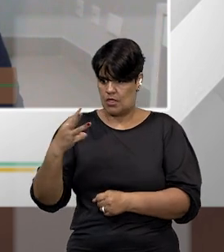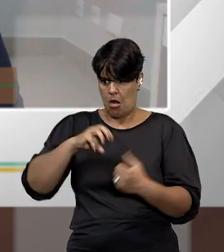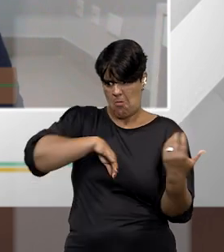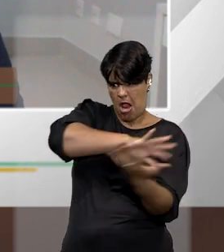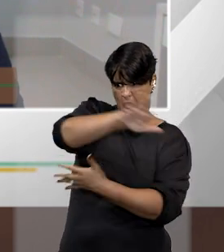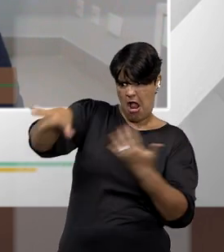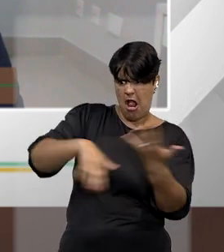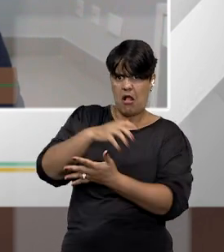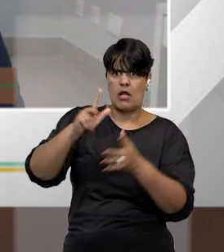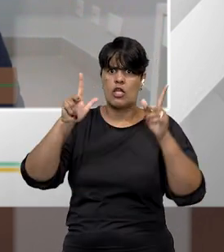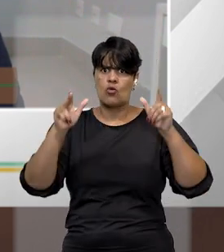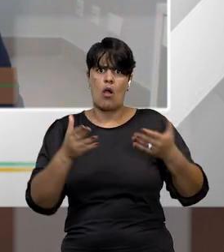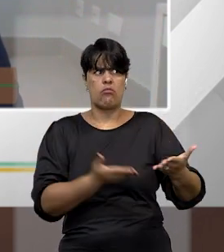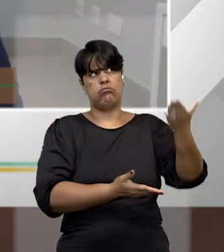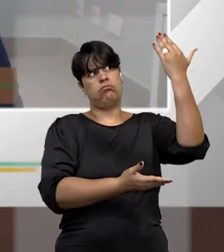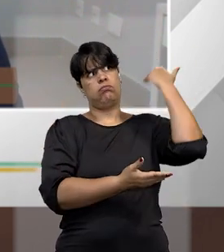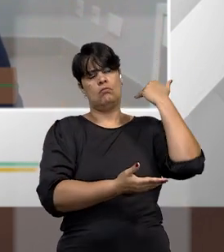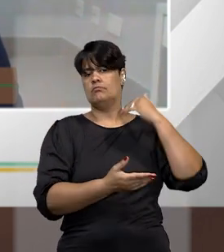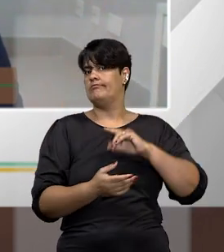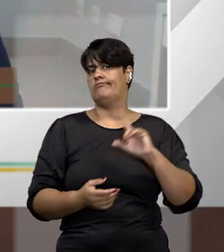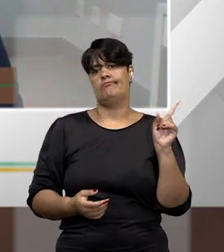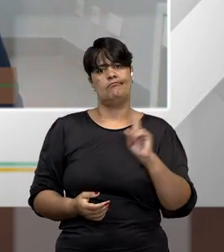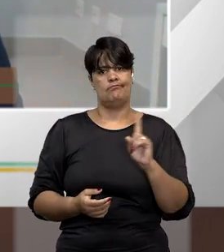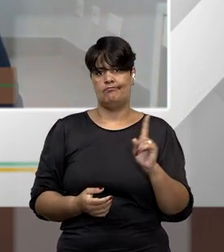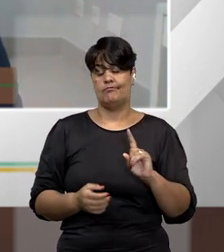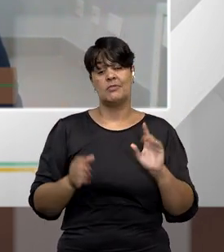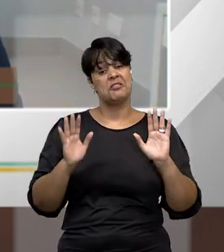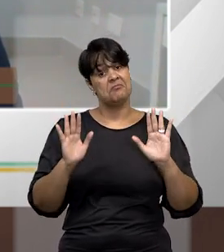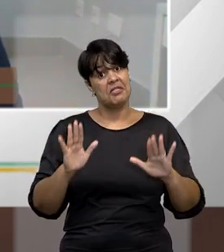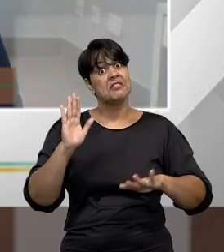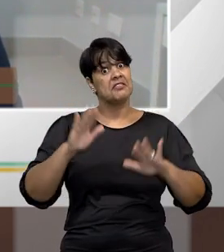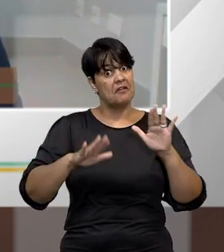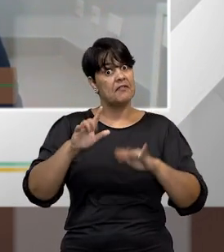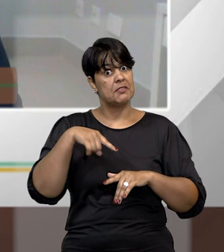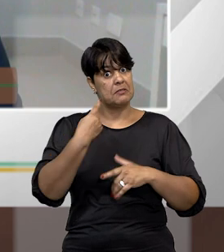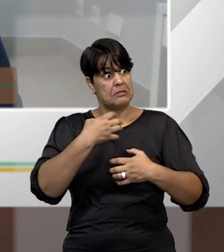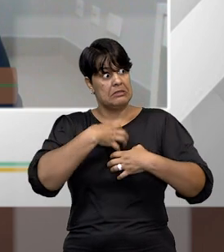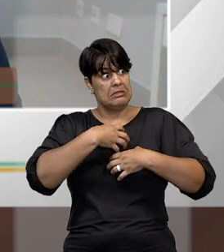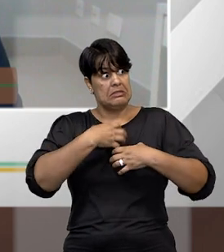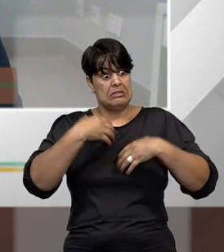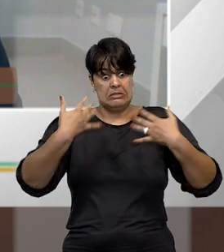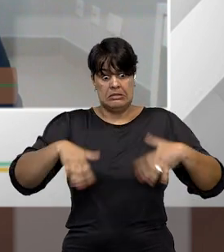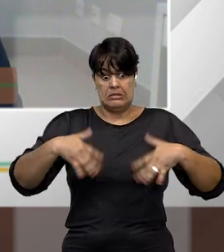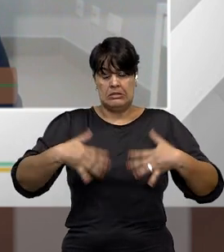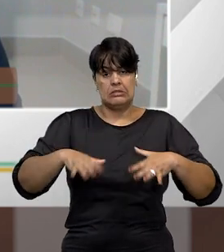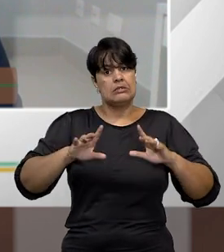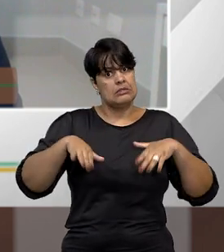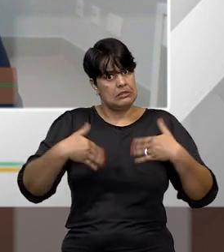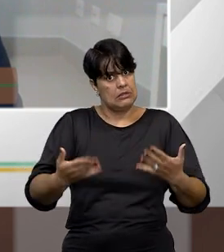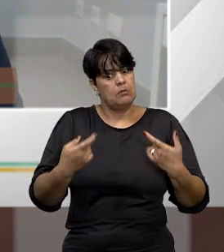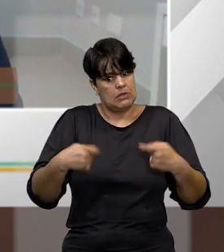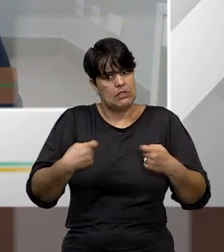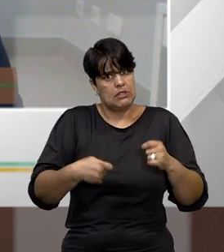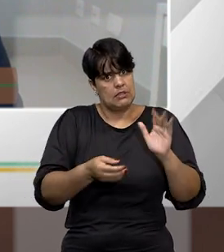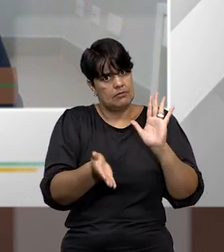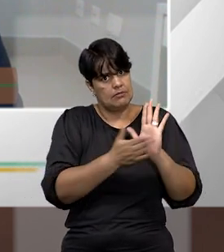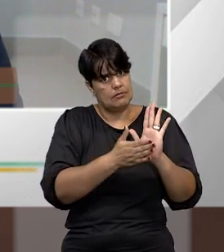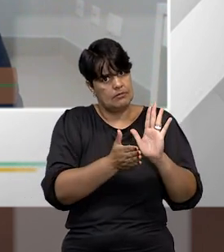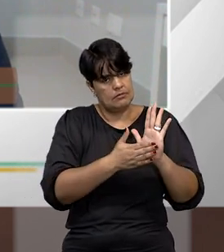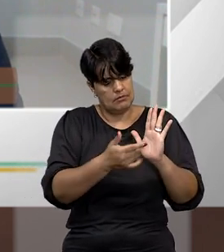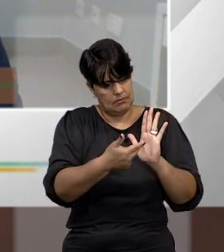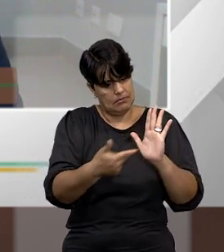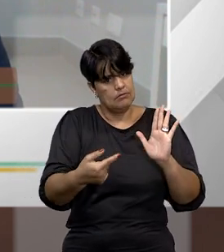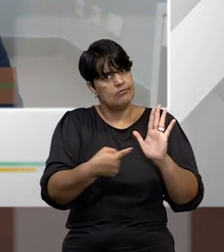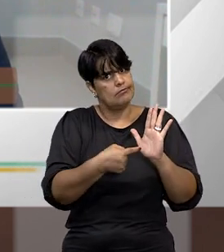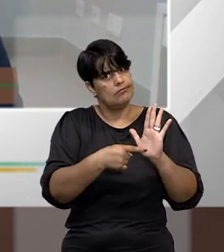por incrível que pareça, por vezes, isso pode nos assombrar e, para tanto, nós temos que ter um instrumento normativo bom para inibir e